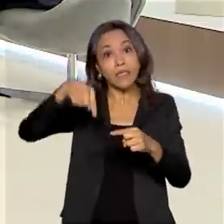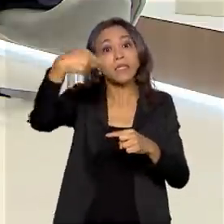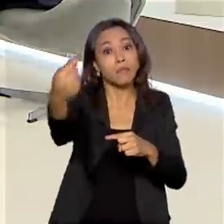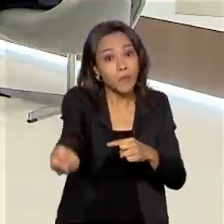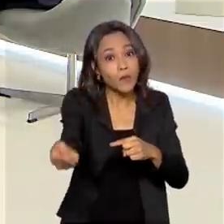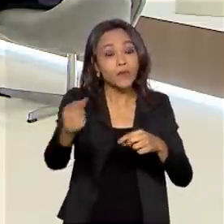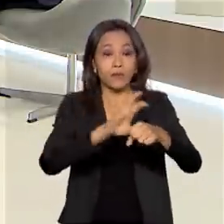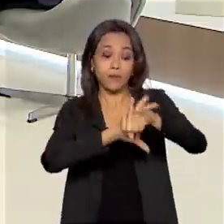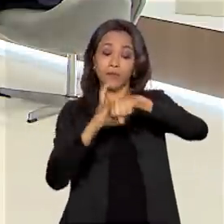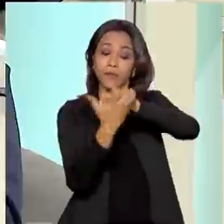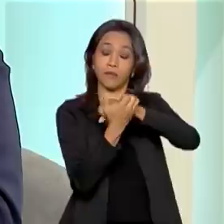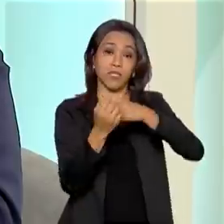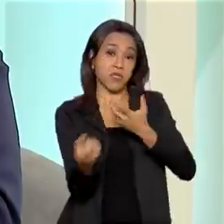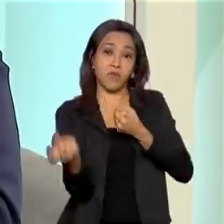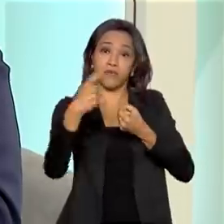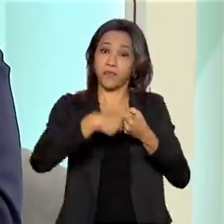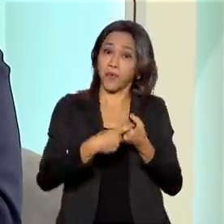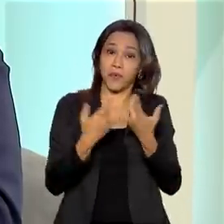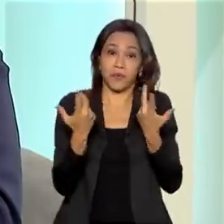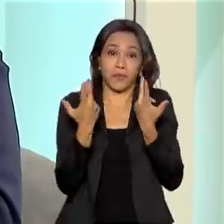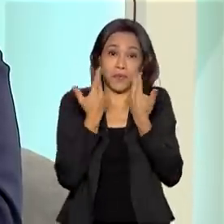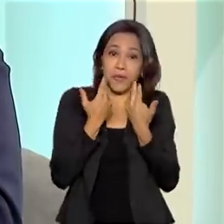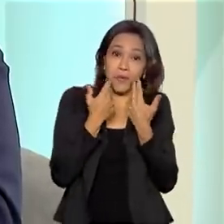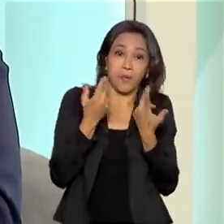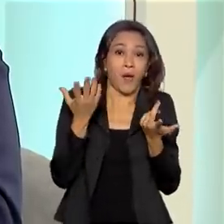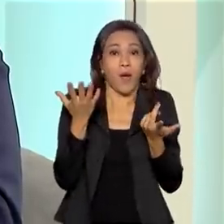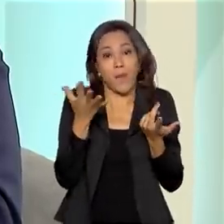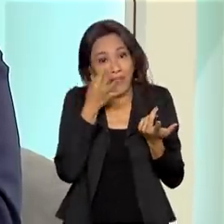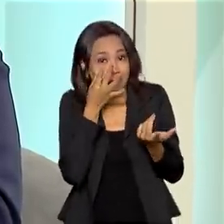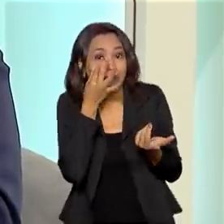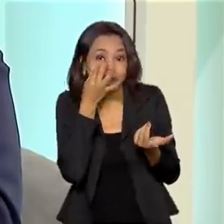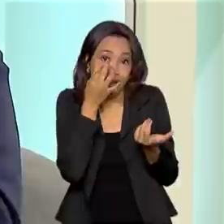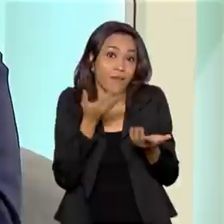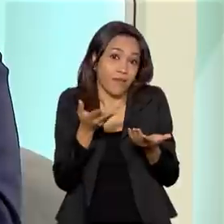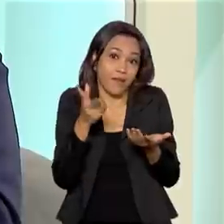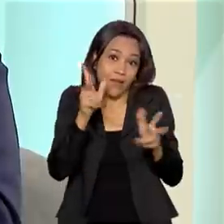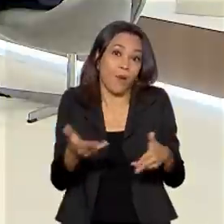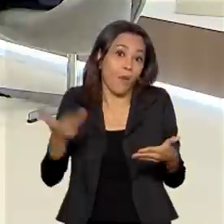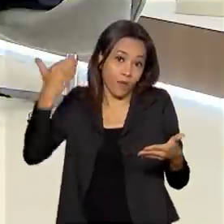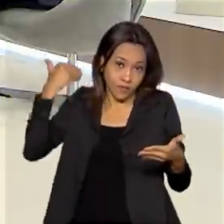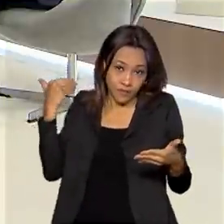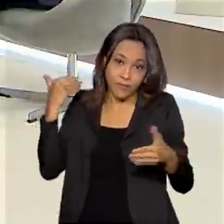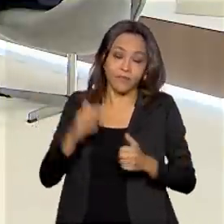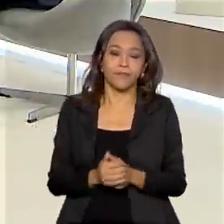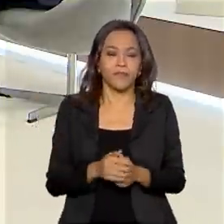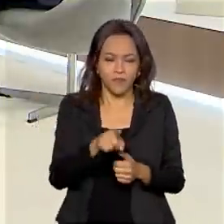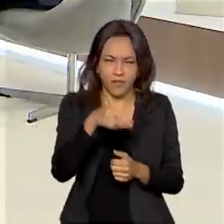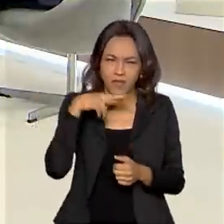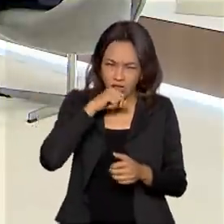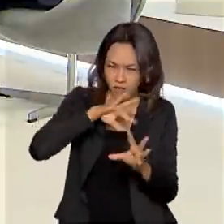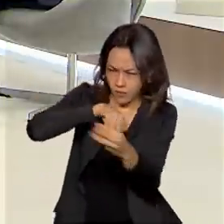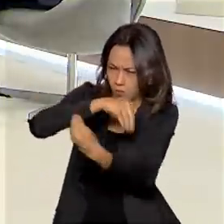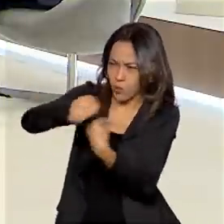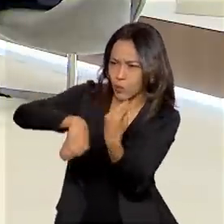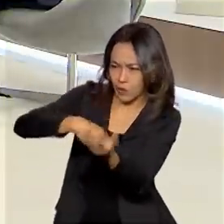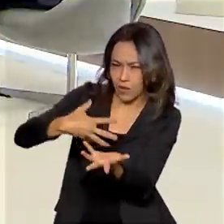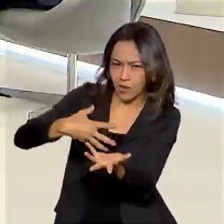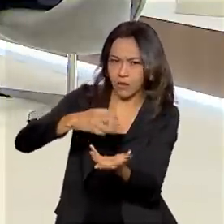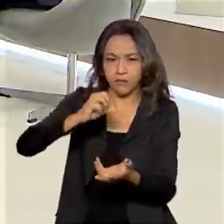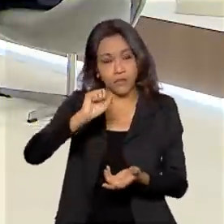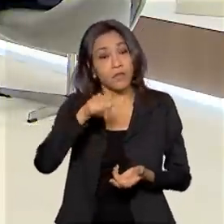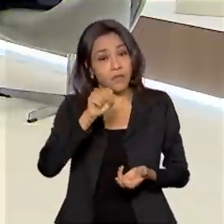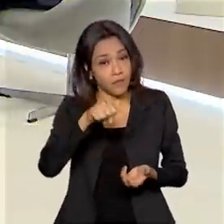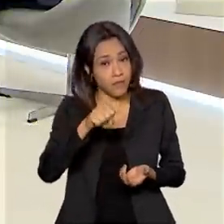não retornem simplesmente às suas atividades presenciais como era antigamente. O senhor considera que vai ser uma mescla? Sim.